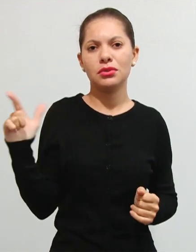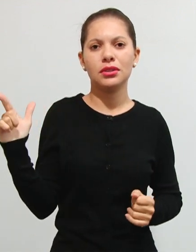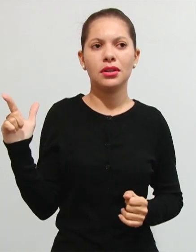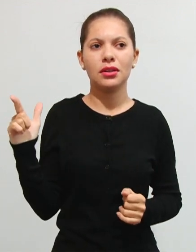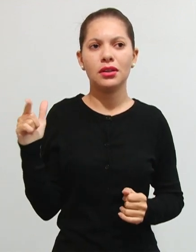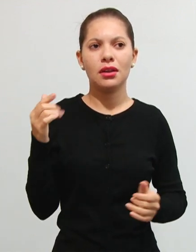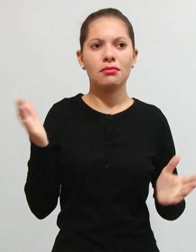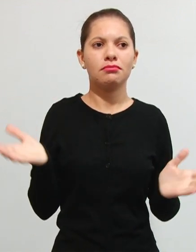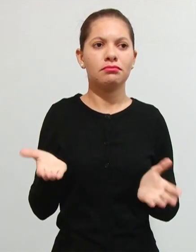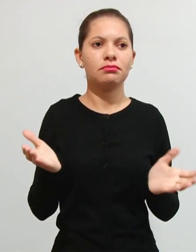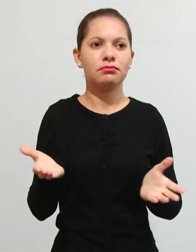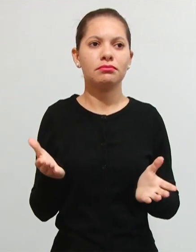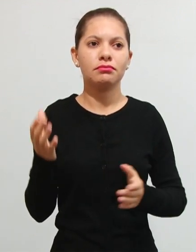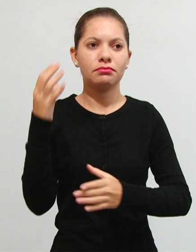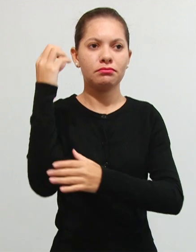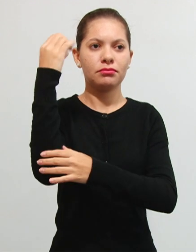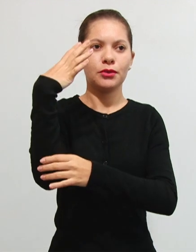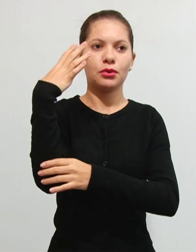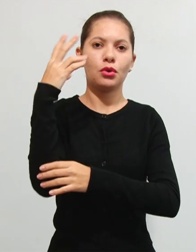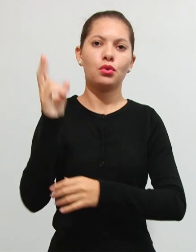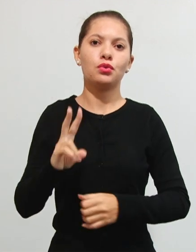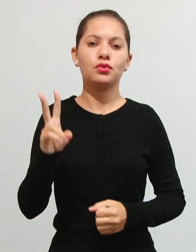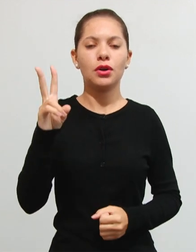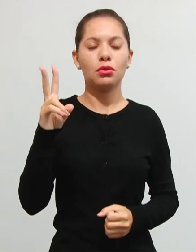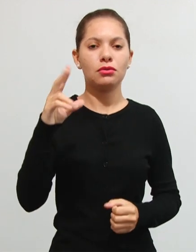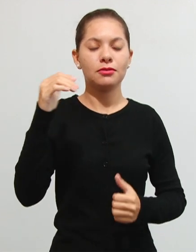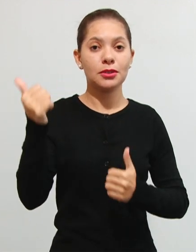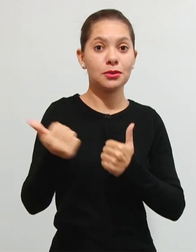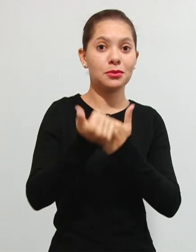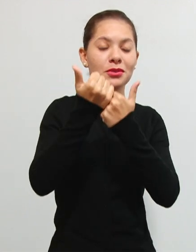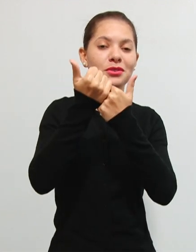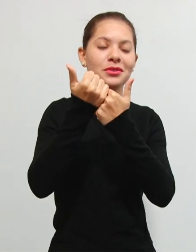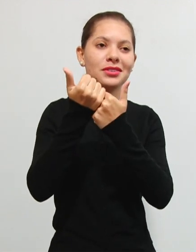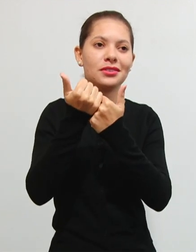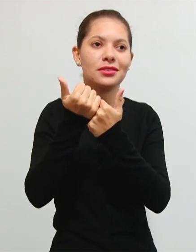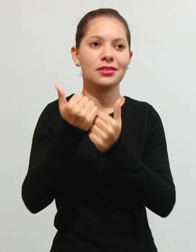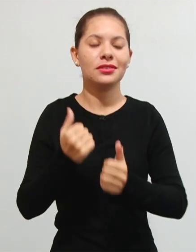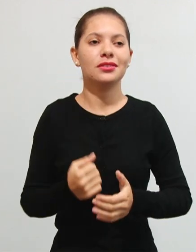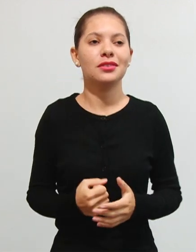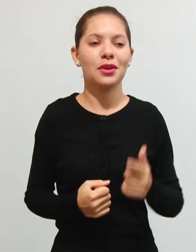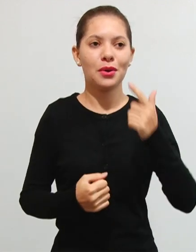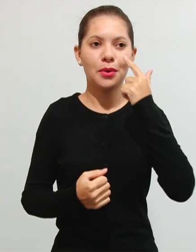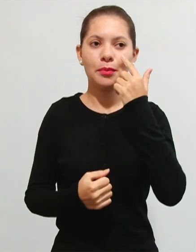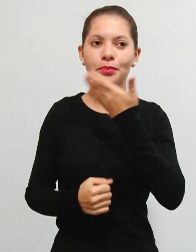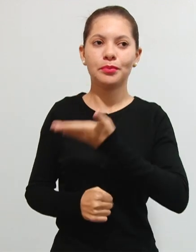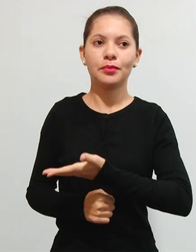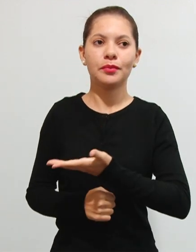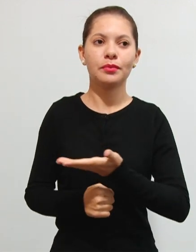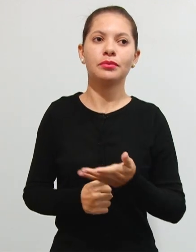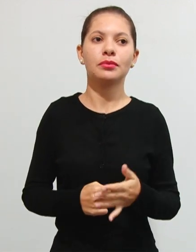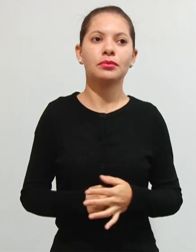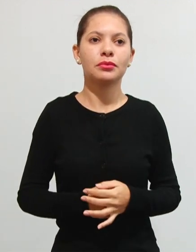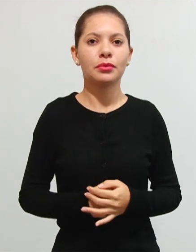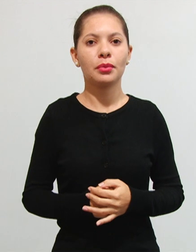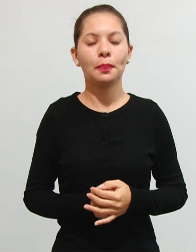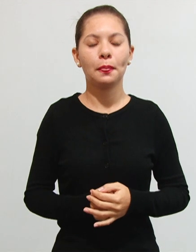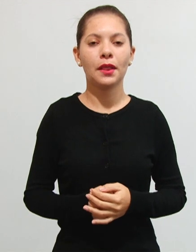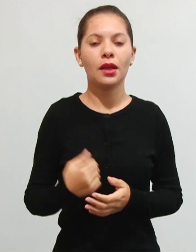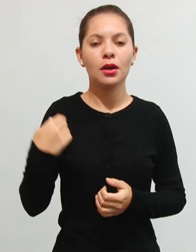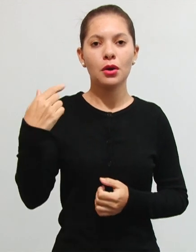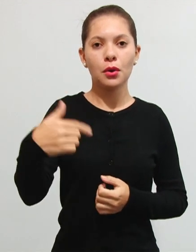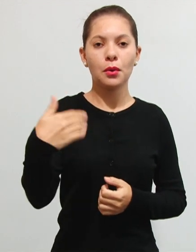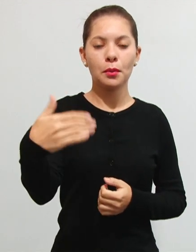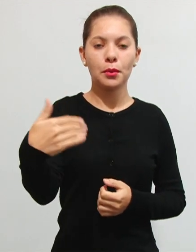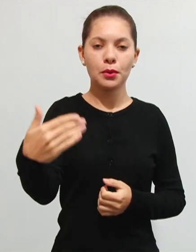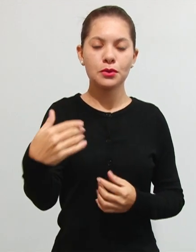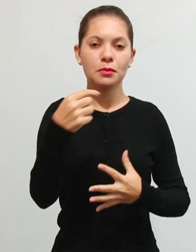essa taxa de iluminação pública que foi substituída pela COZIP olha só aqui o próximo elemento